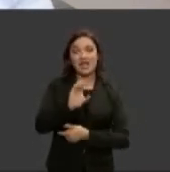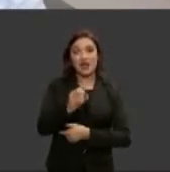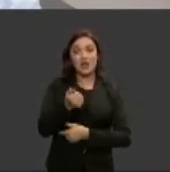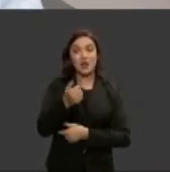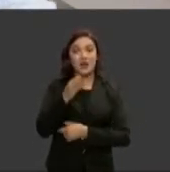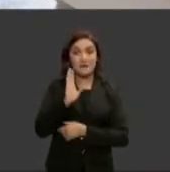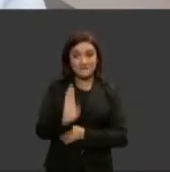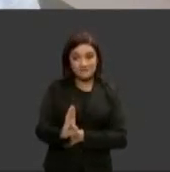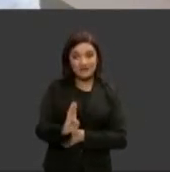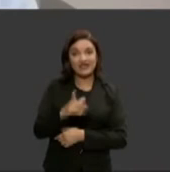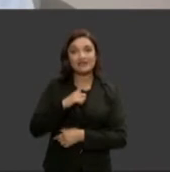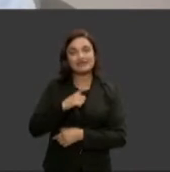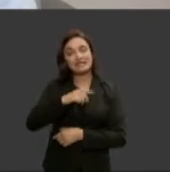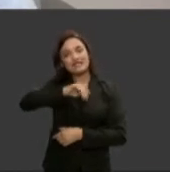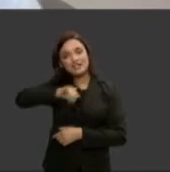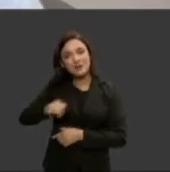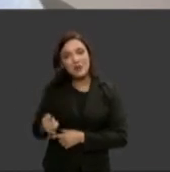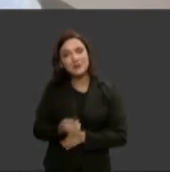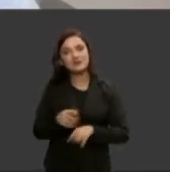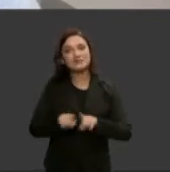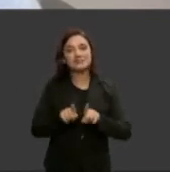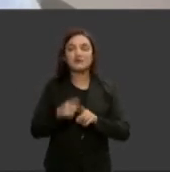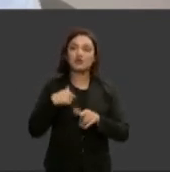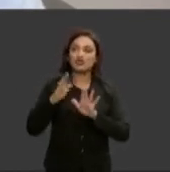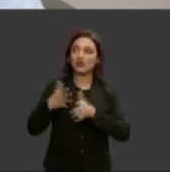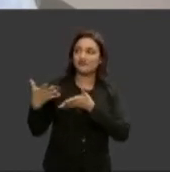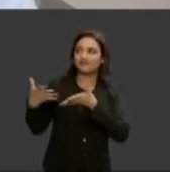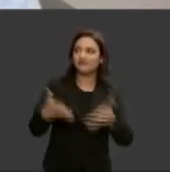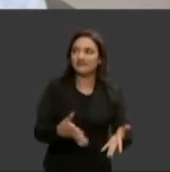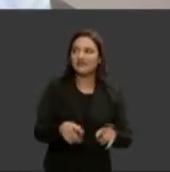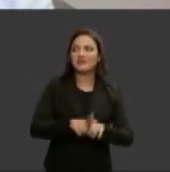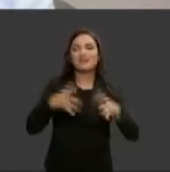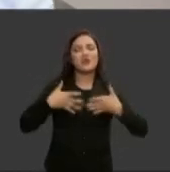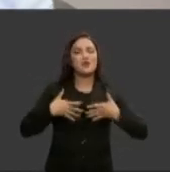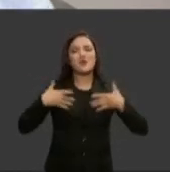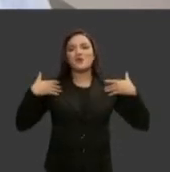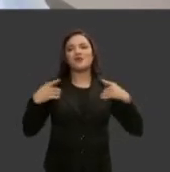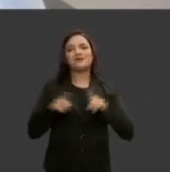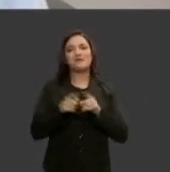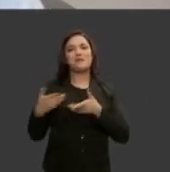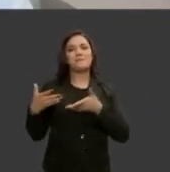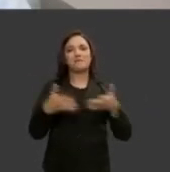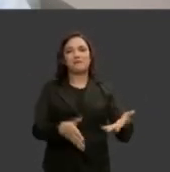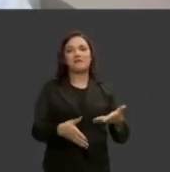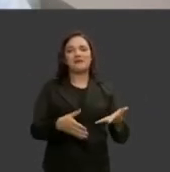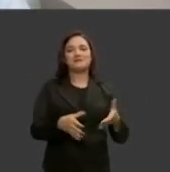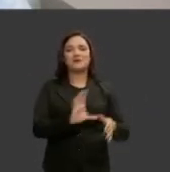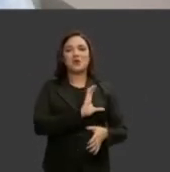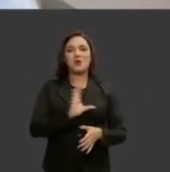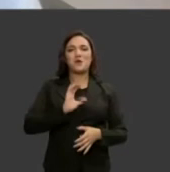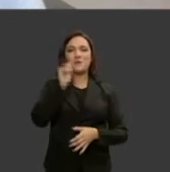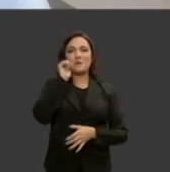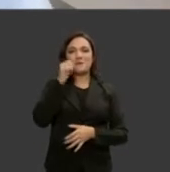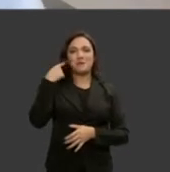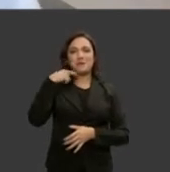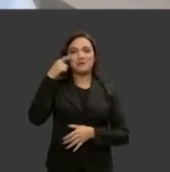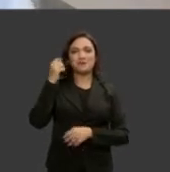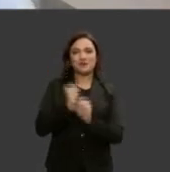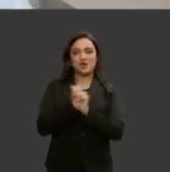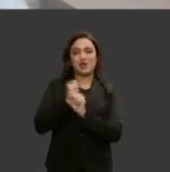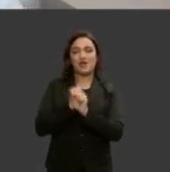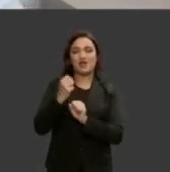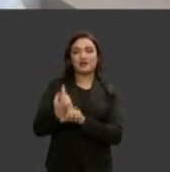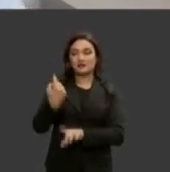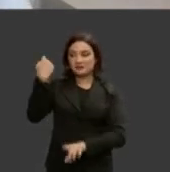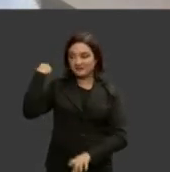quais eu já tive oportunidade de pertencer e muito orgulho também participei da comissão da mulher advogada em alguns anos atrás muito